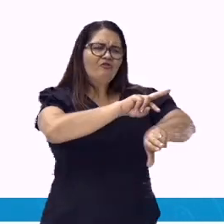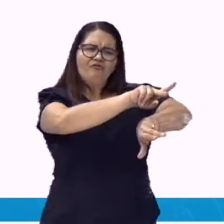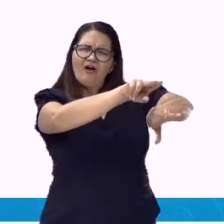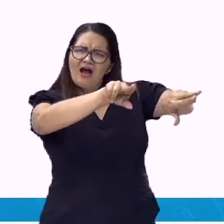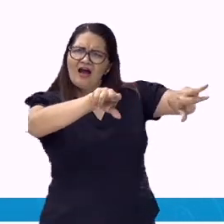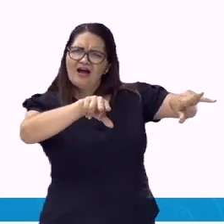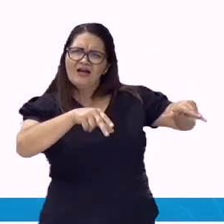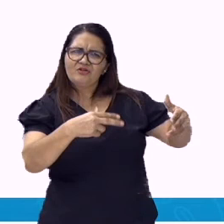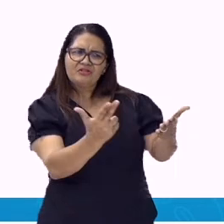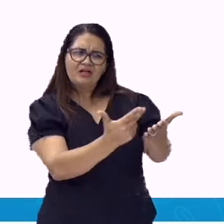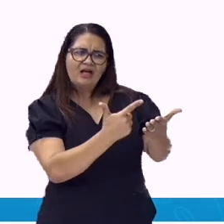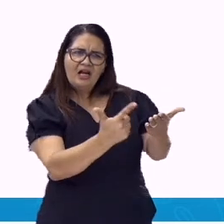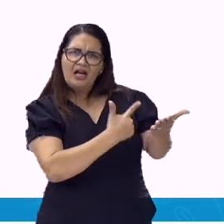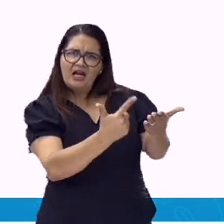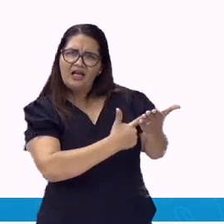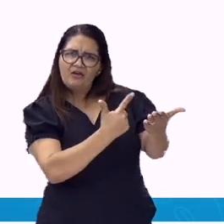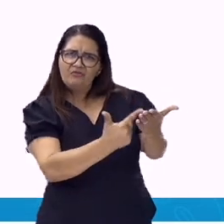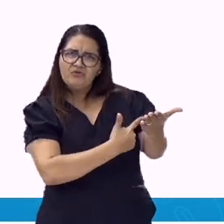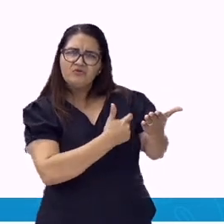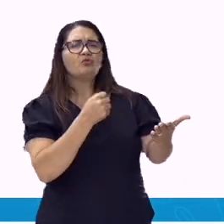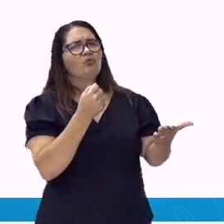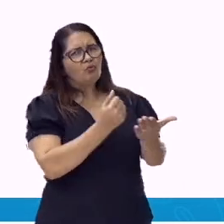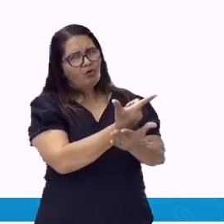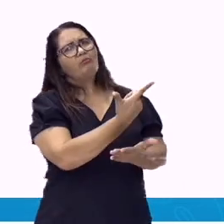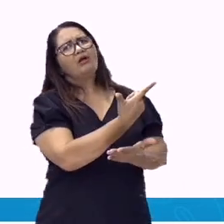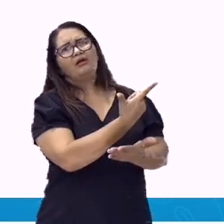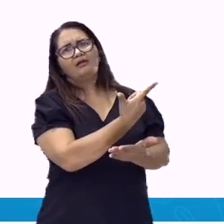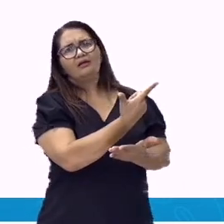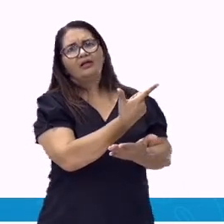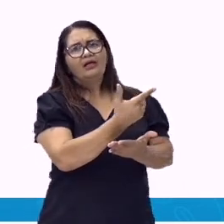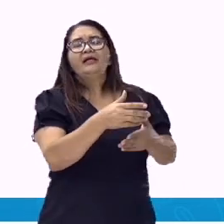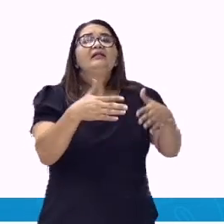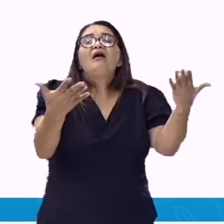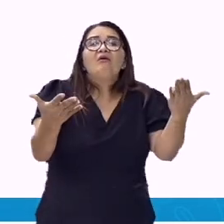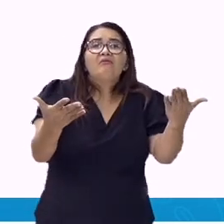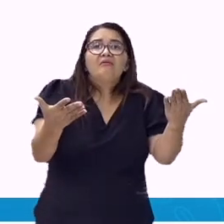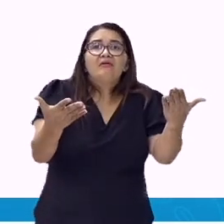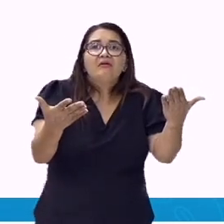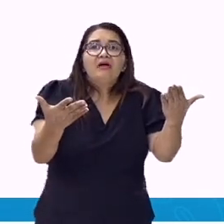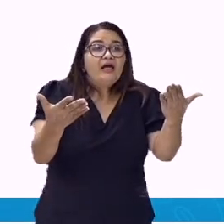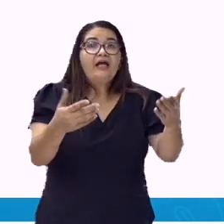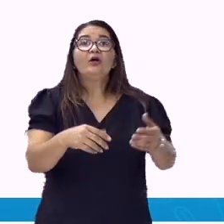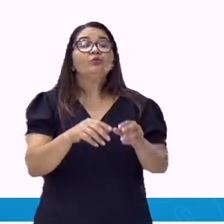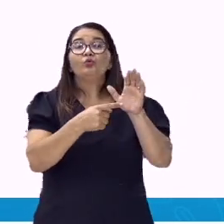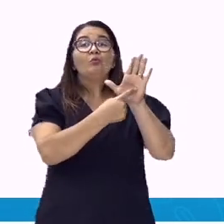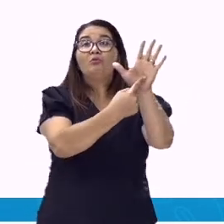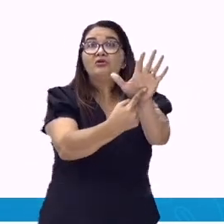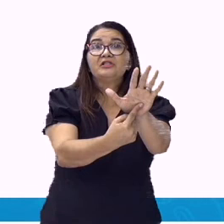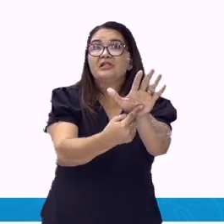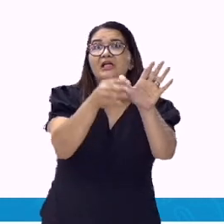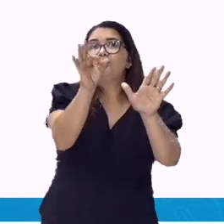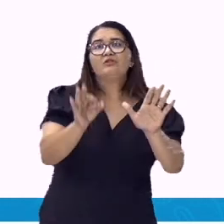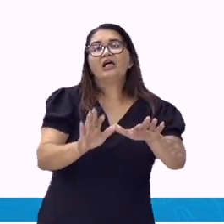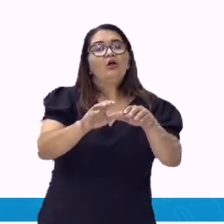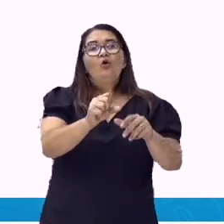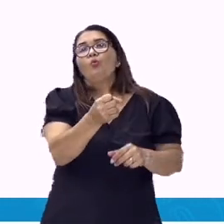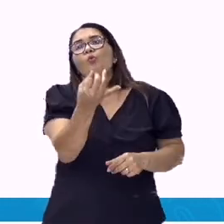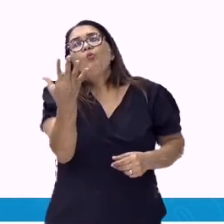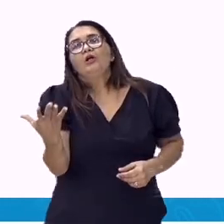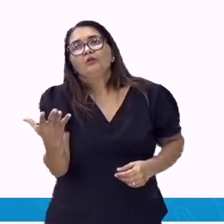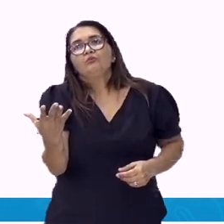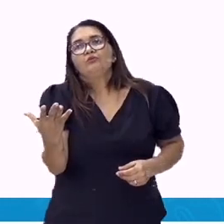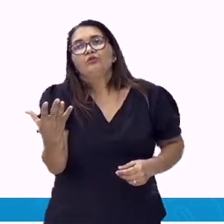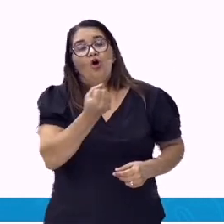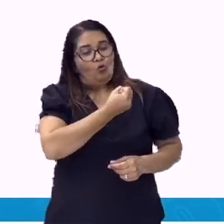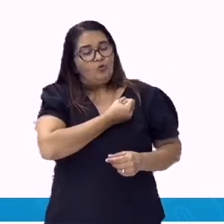consigo identificar quantos foram comprados. Certas pessoas exercem várias profissões.